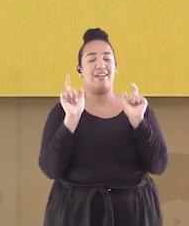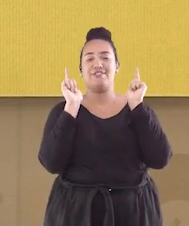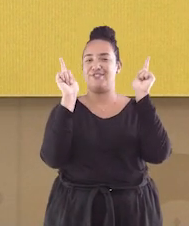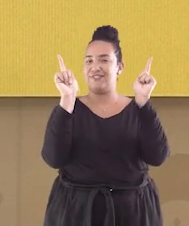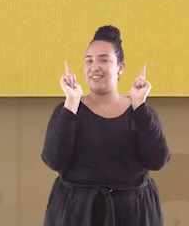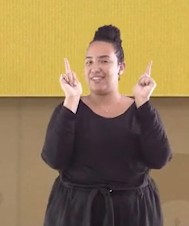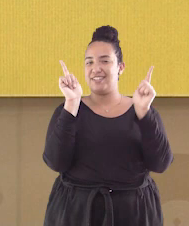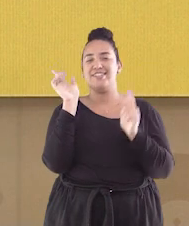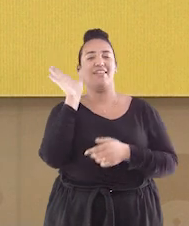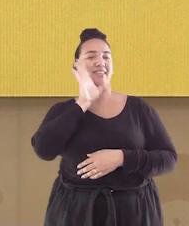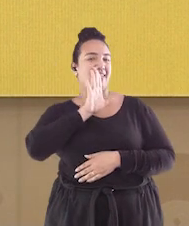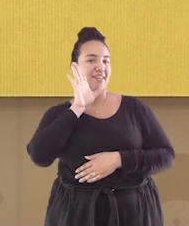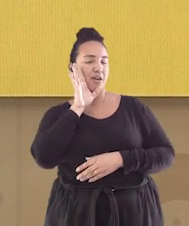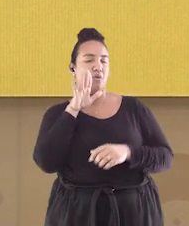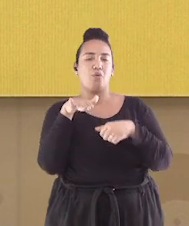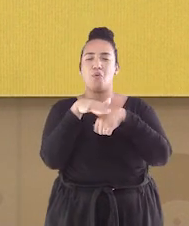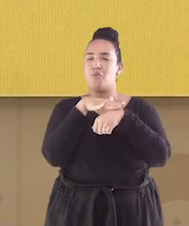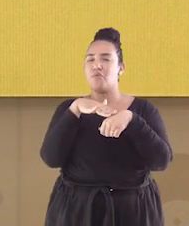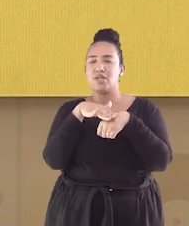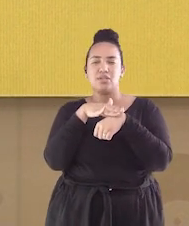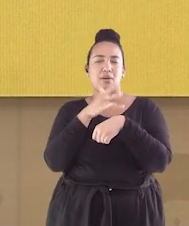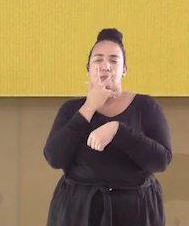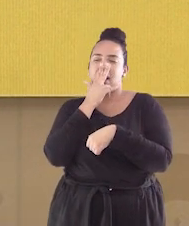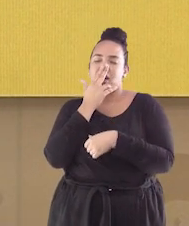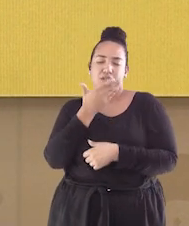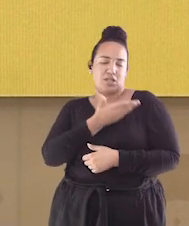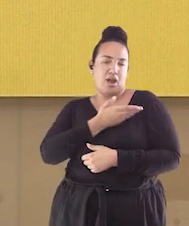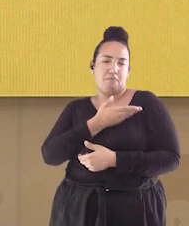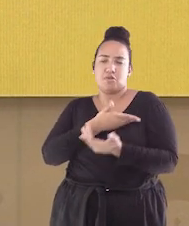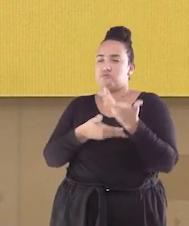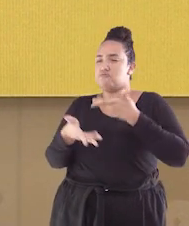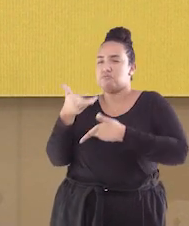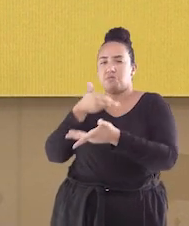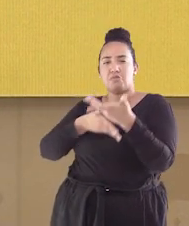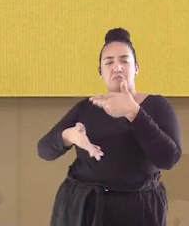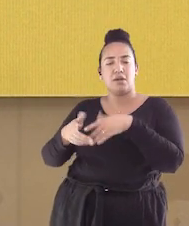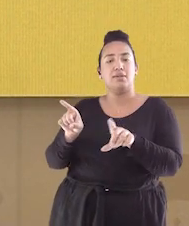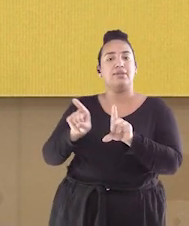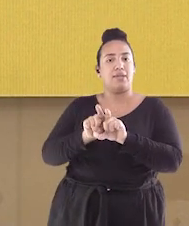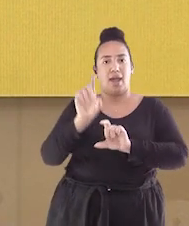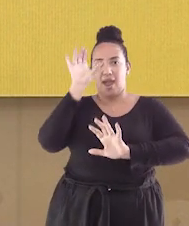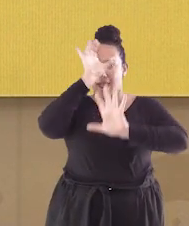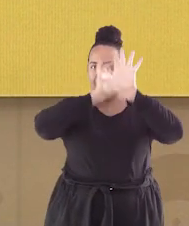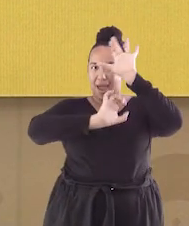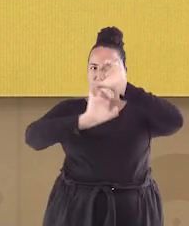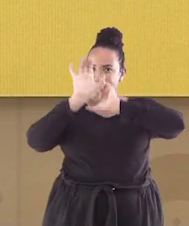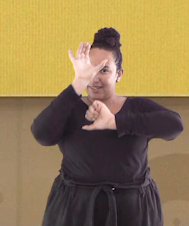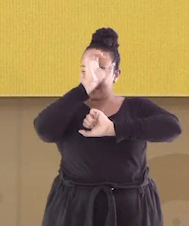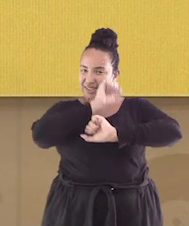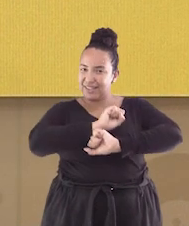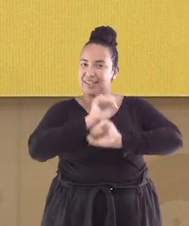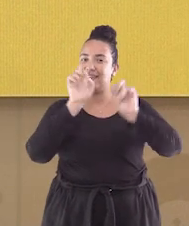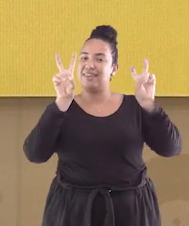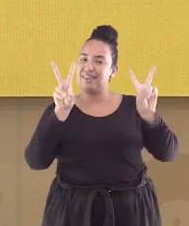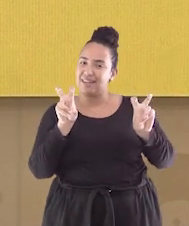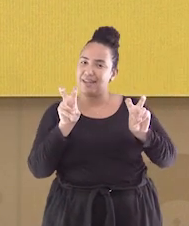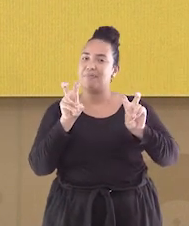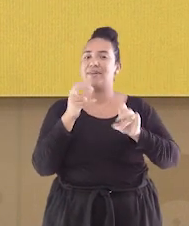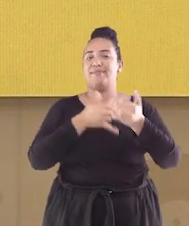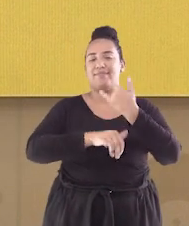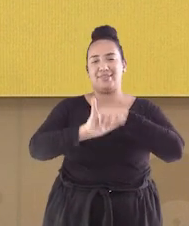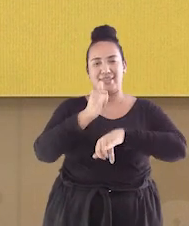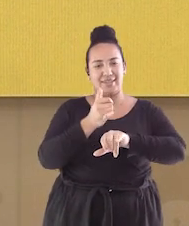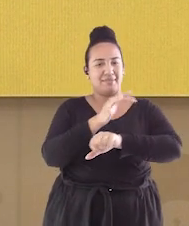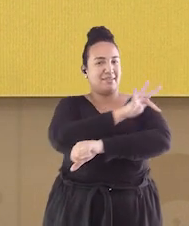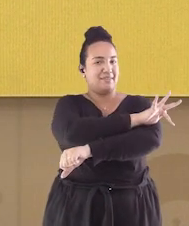A ideia é conversar com eles como se fosse uma conversa entre colegas e aprender muito sobre química e física,